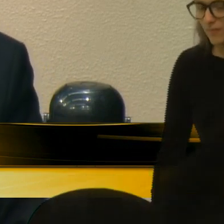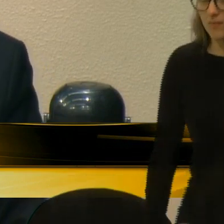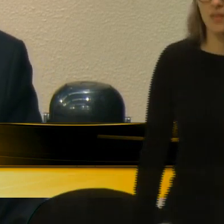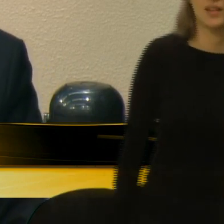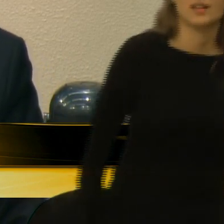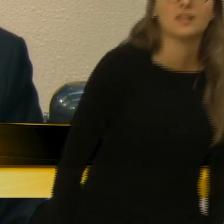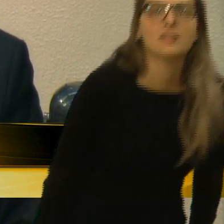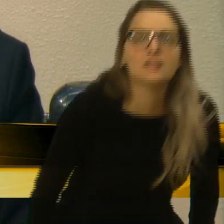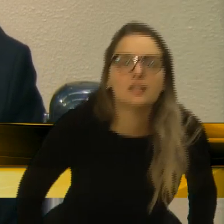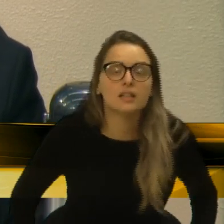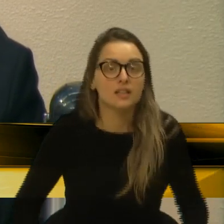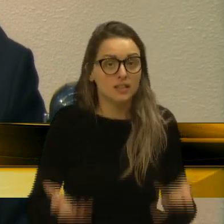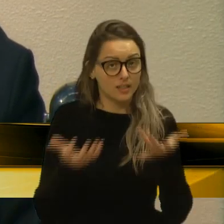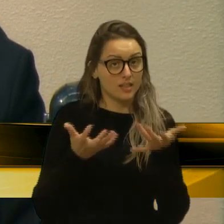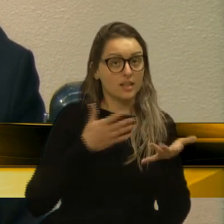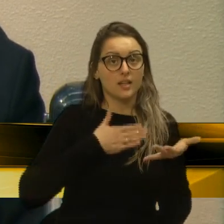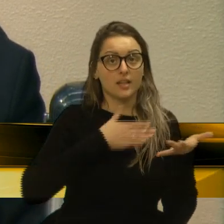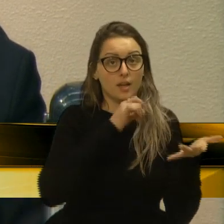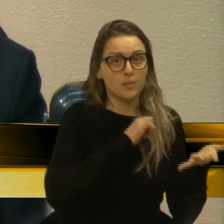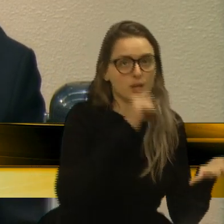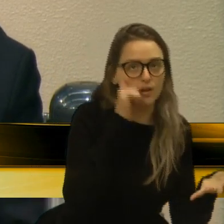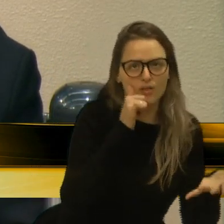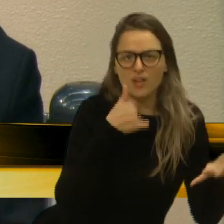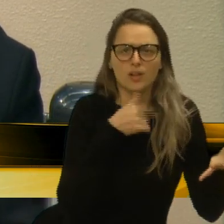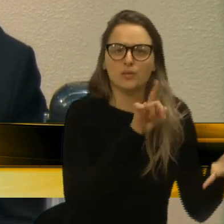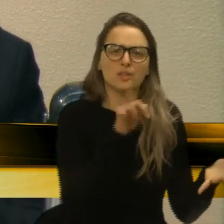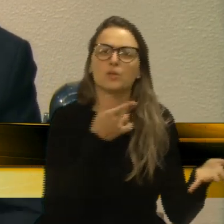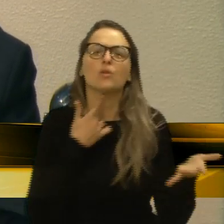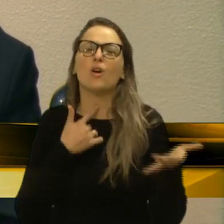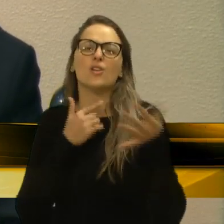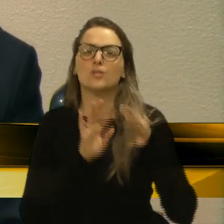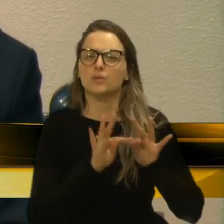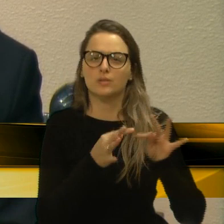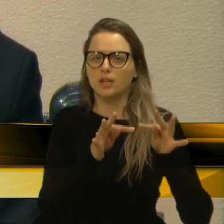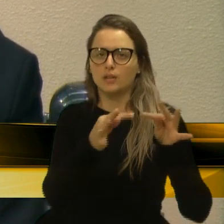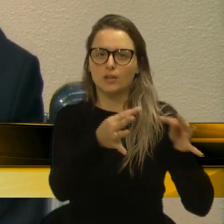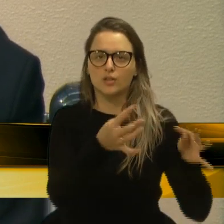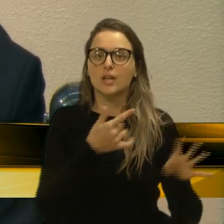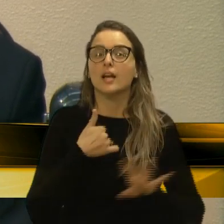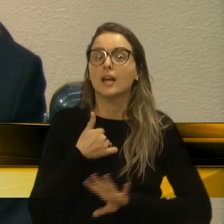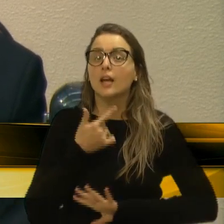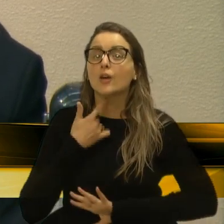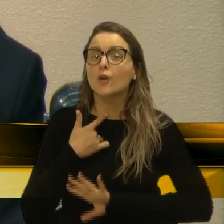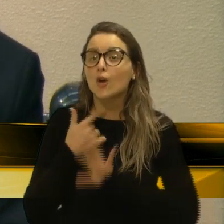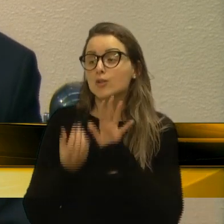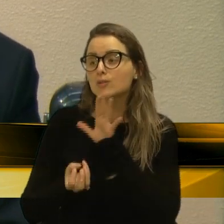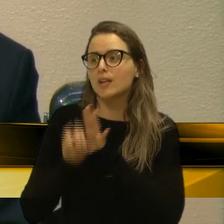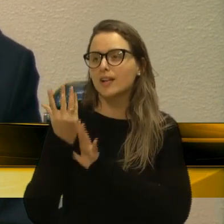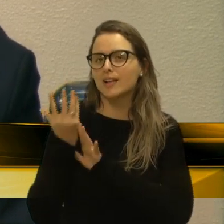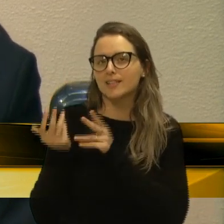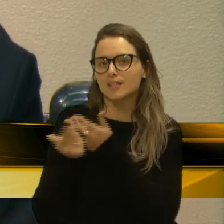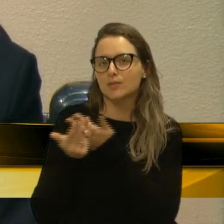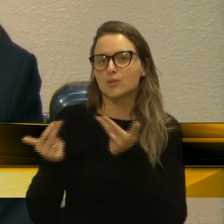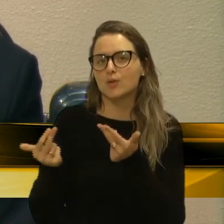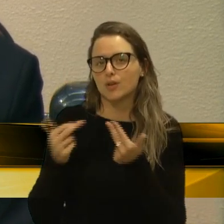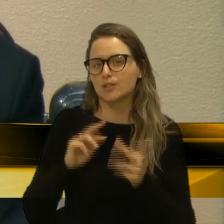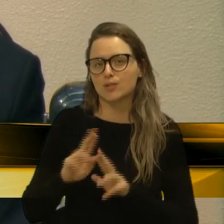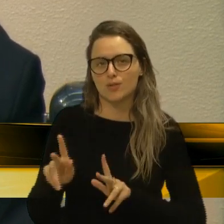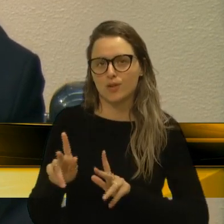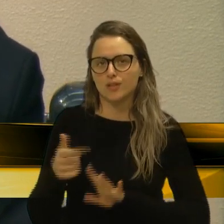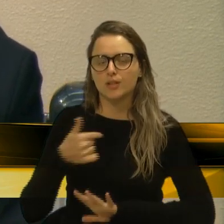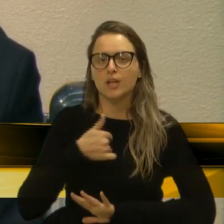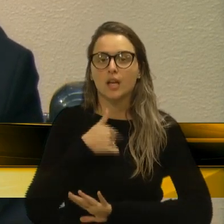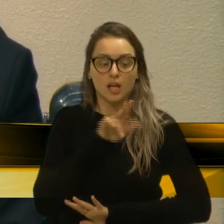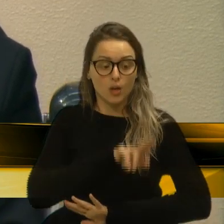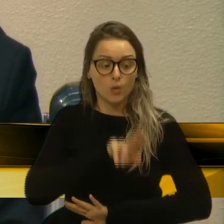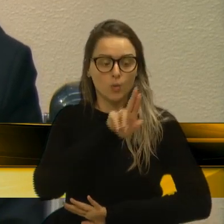canto. Porque eu não sou da informática. Eu sou da invencionáutica. Só uso a palavra